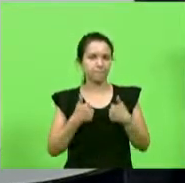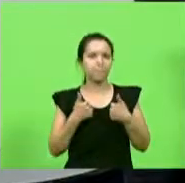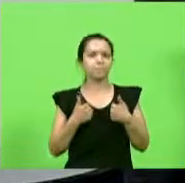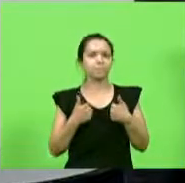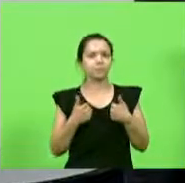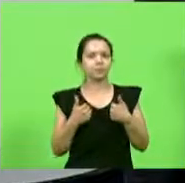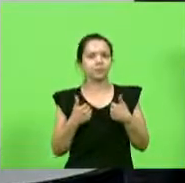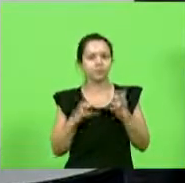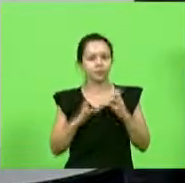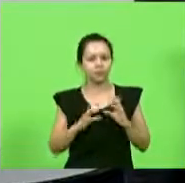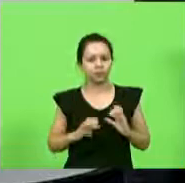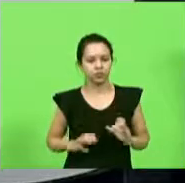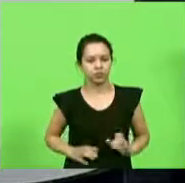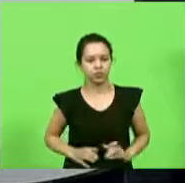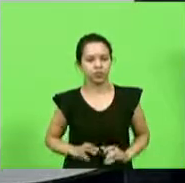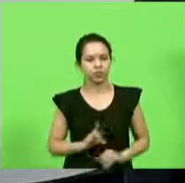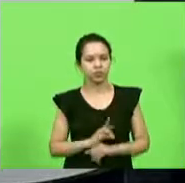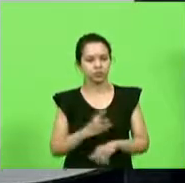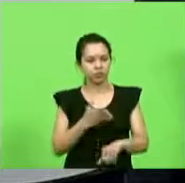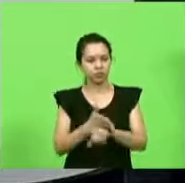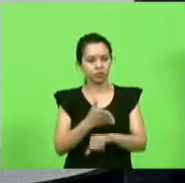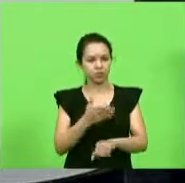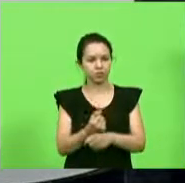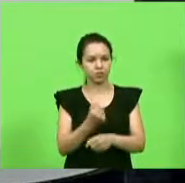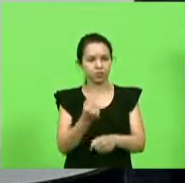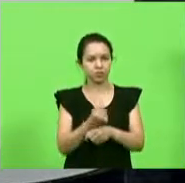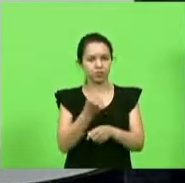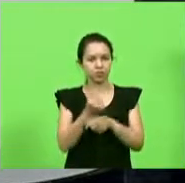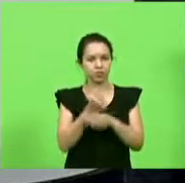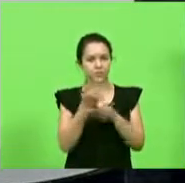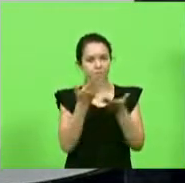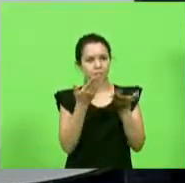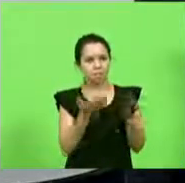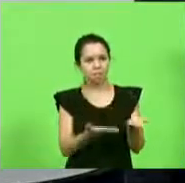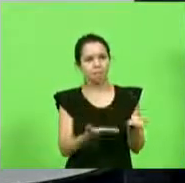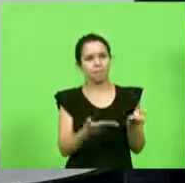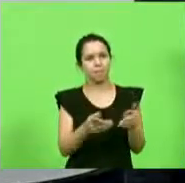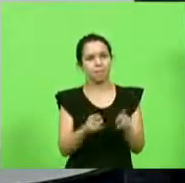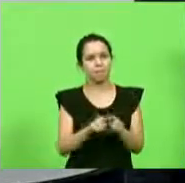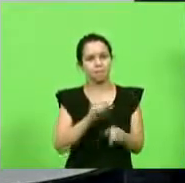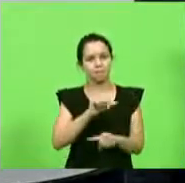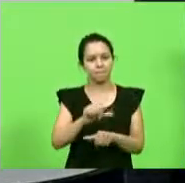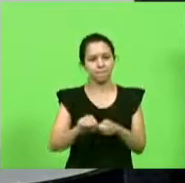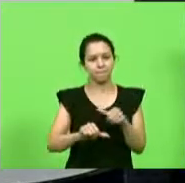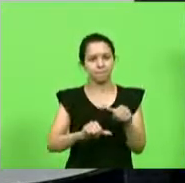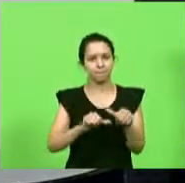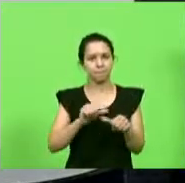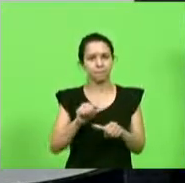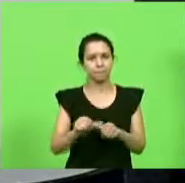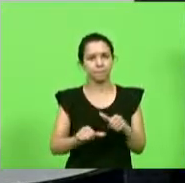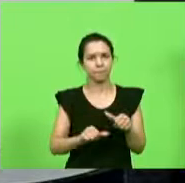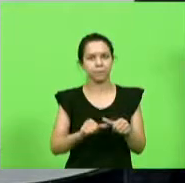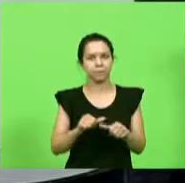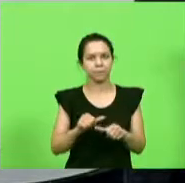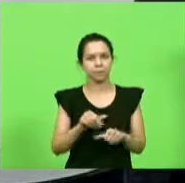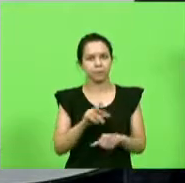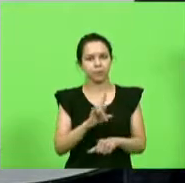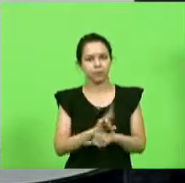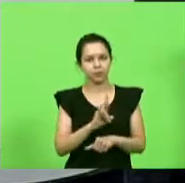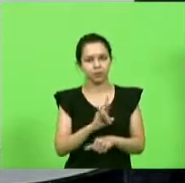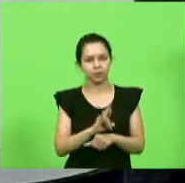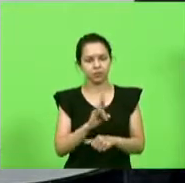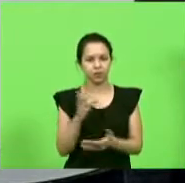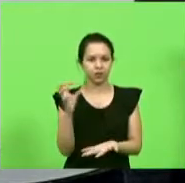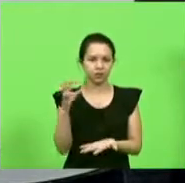riosulense ter participado efetivamente da construção daquela obra e transformamos Rio do Sul